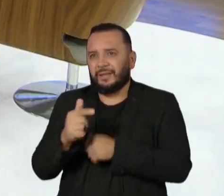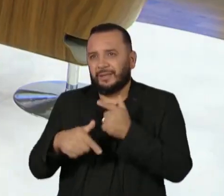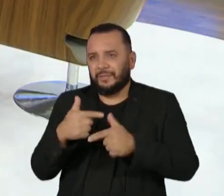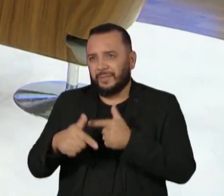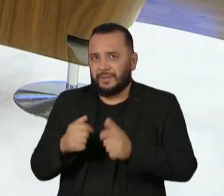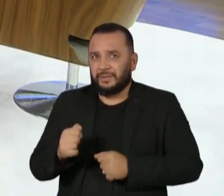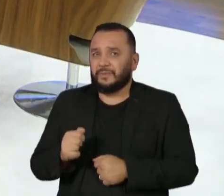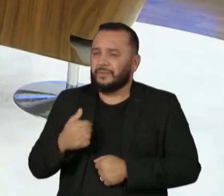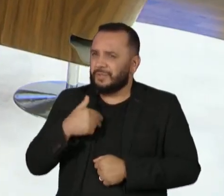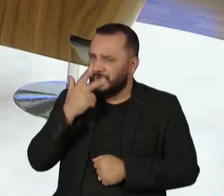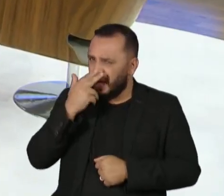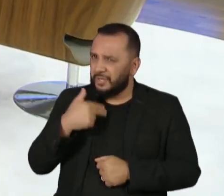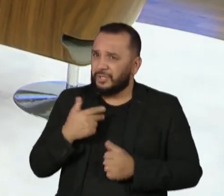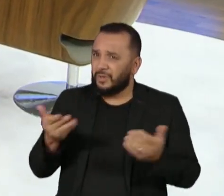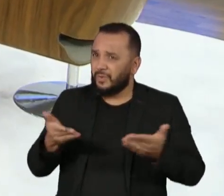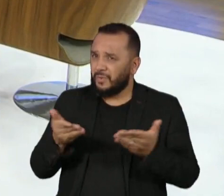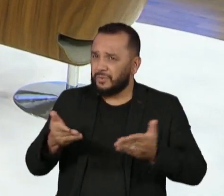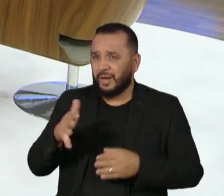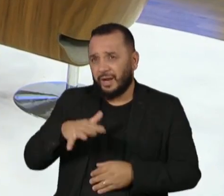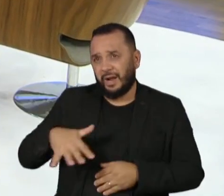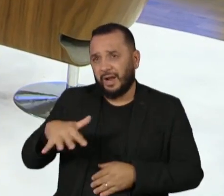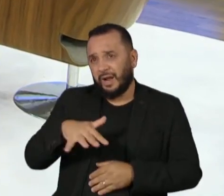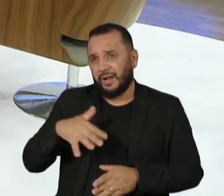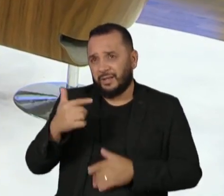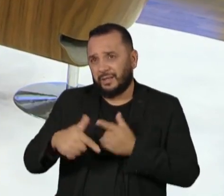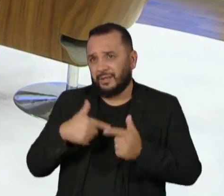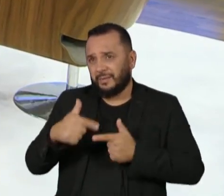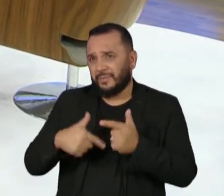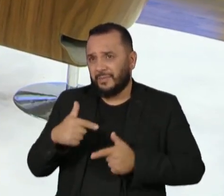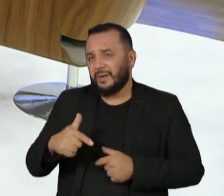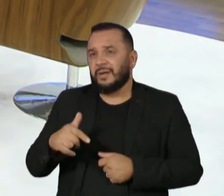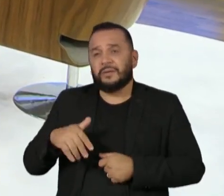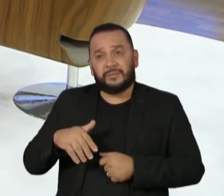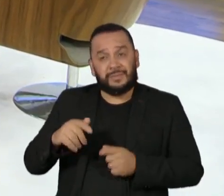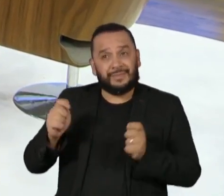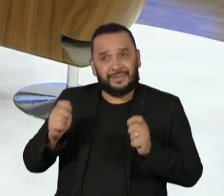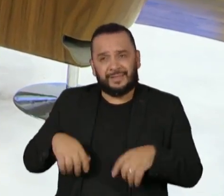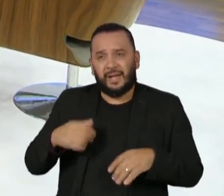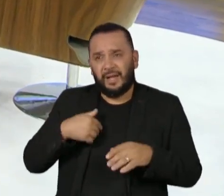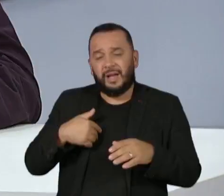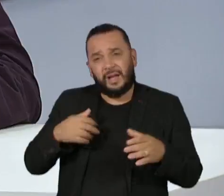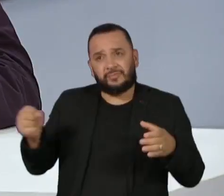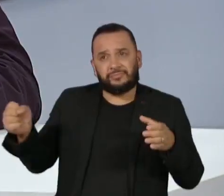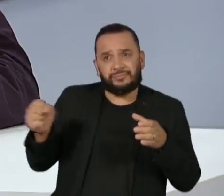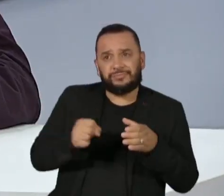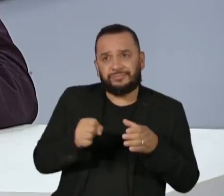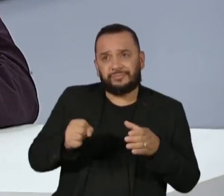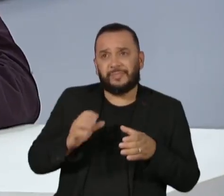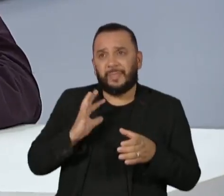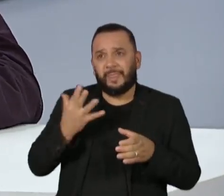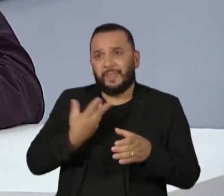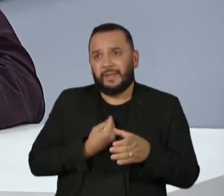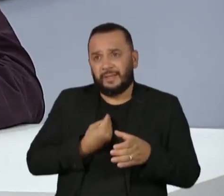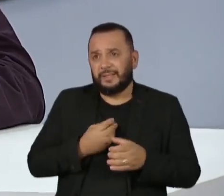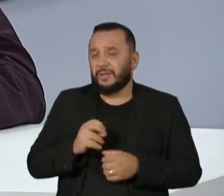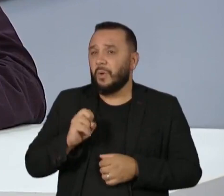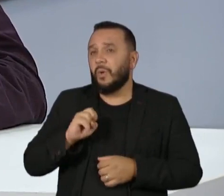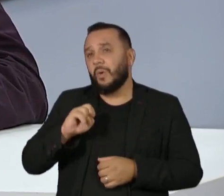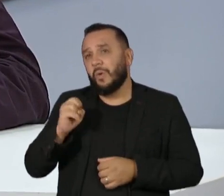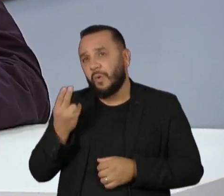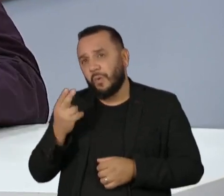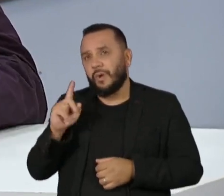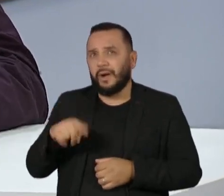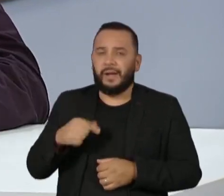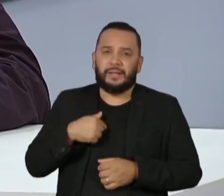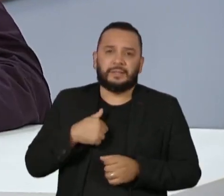mercado de trabalho está mais preparado para incluir pessoas trans ou isso faz parte meio que de uma estratégia